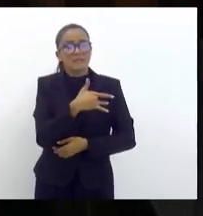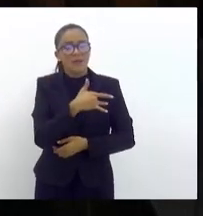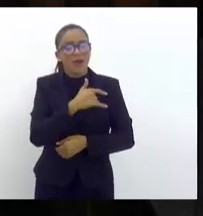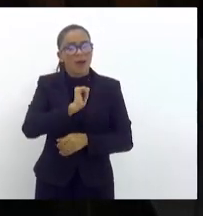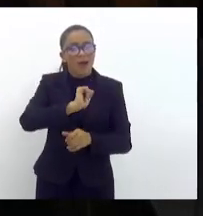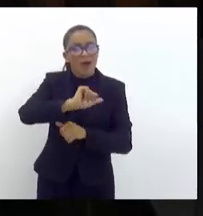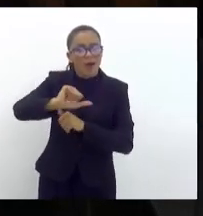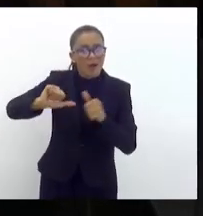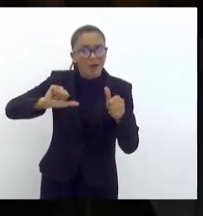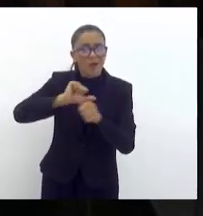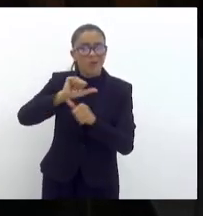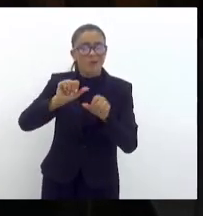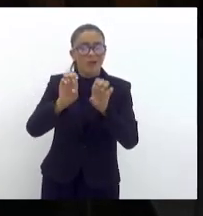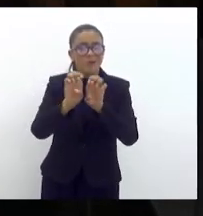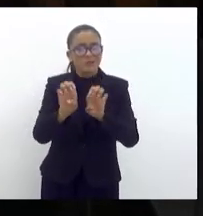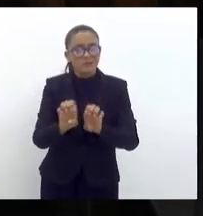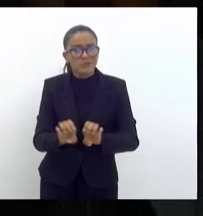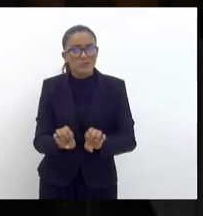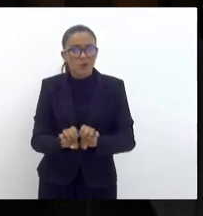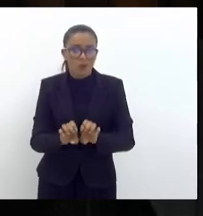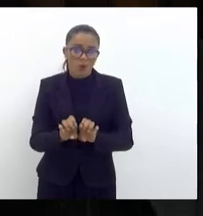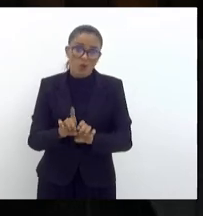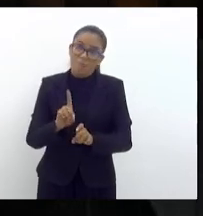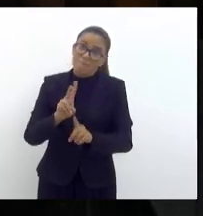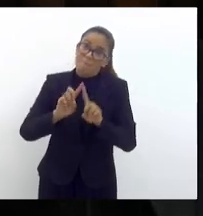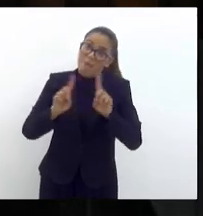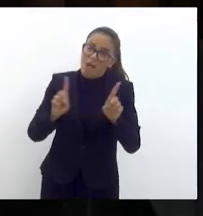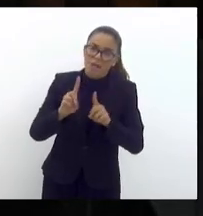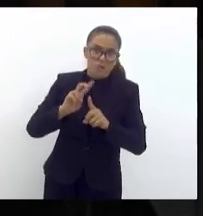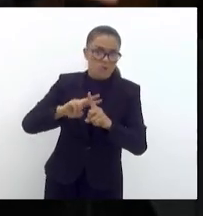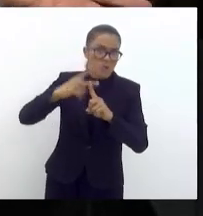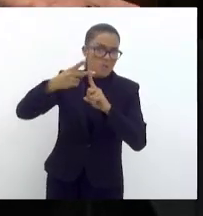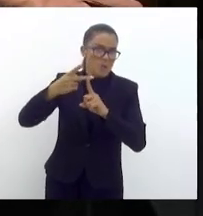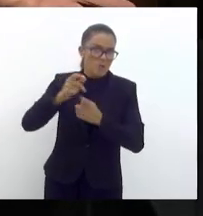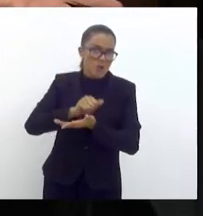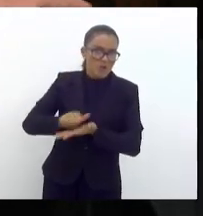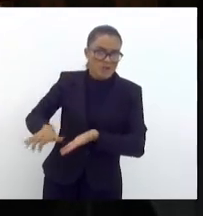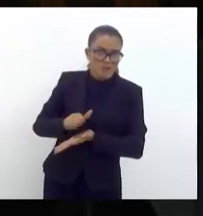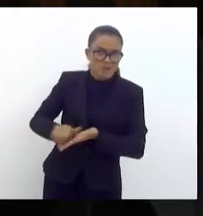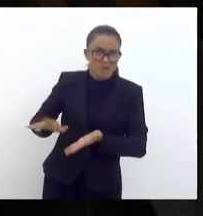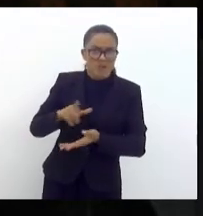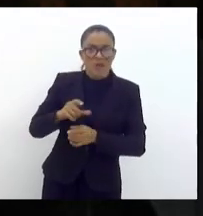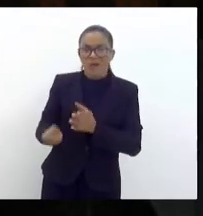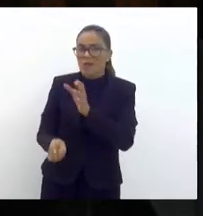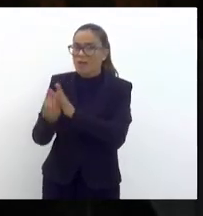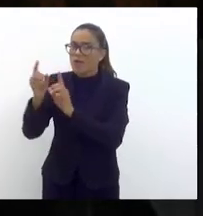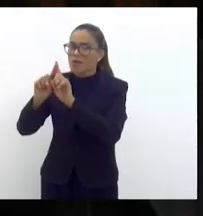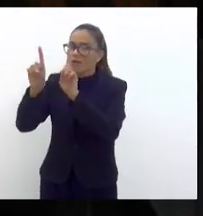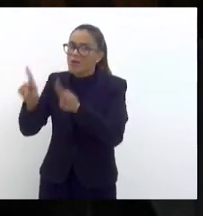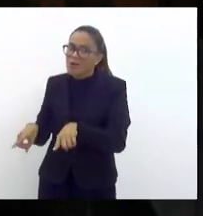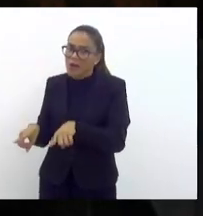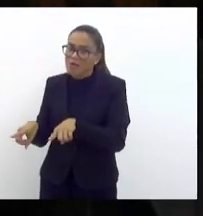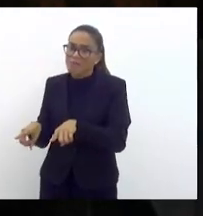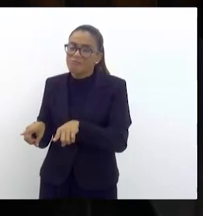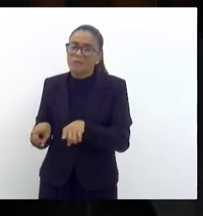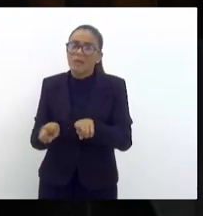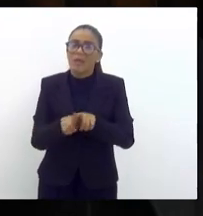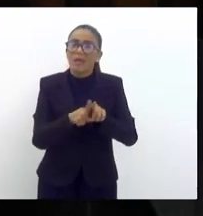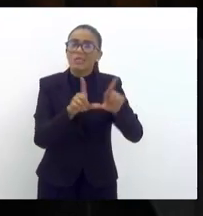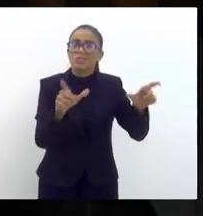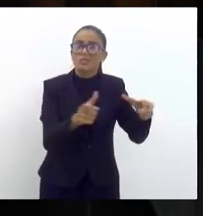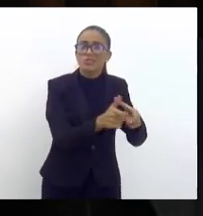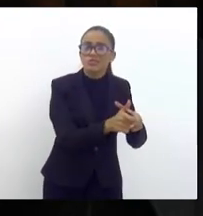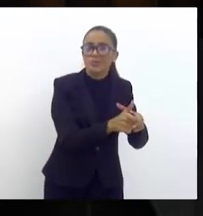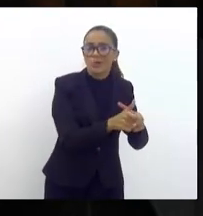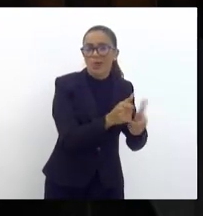alterou a sua estrutura sem aumento de despesa, criou cargos para um lado e suprimiu outros,